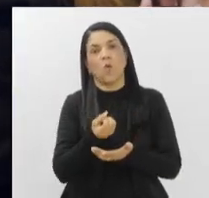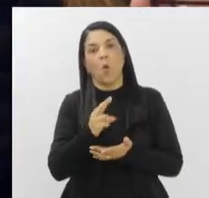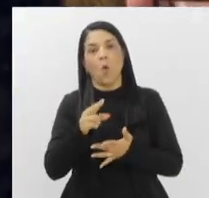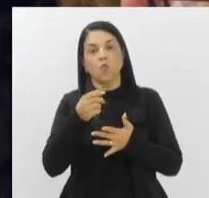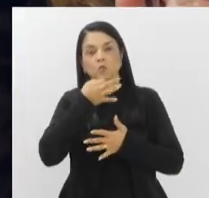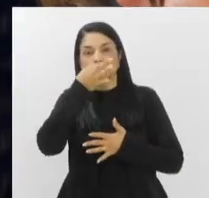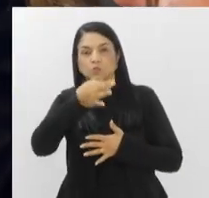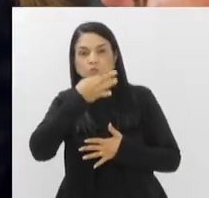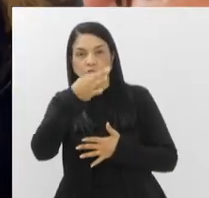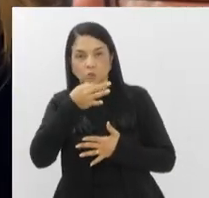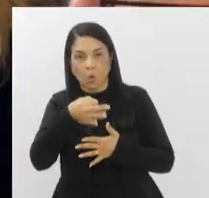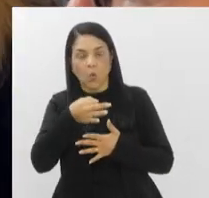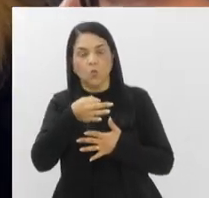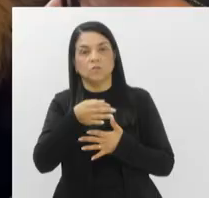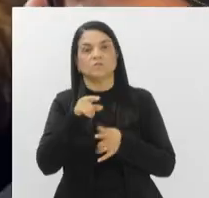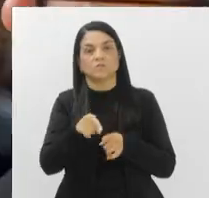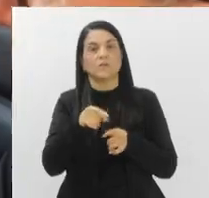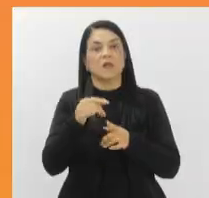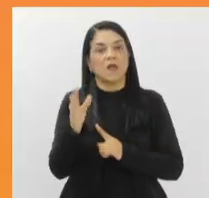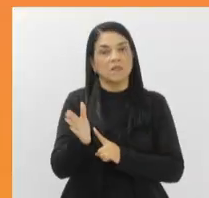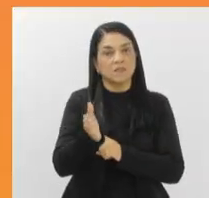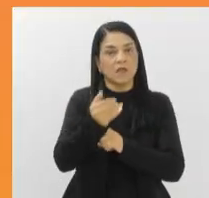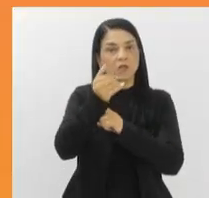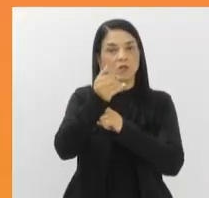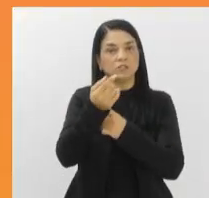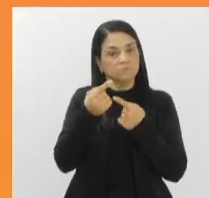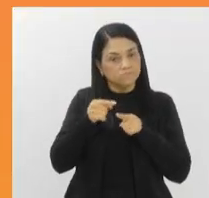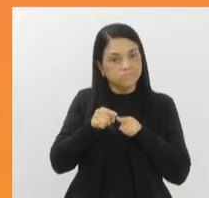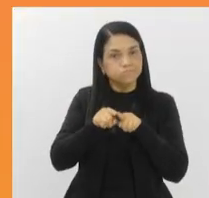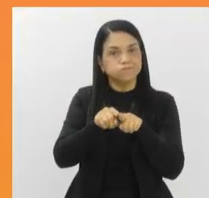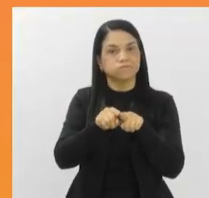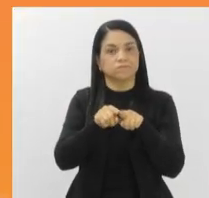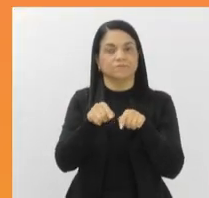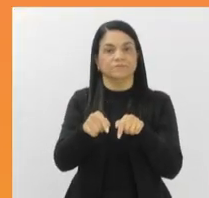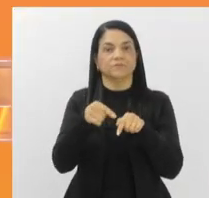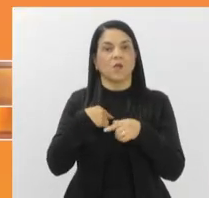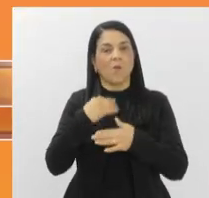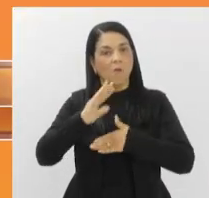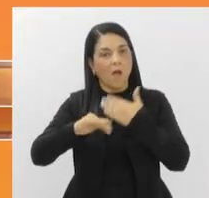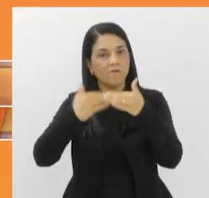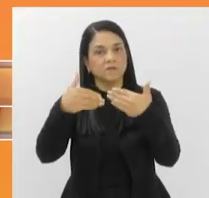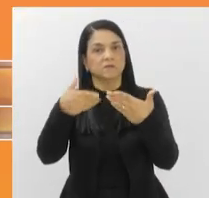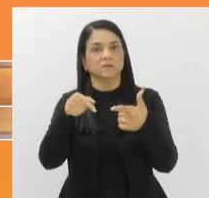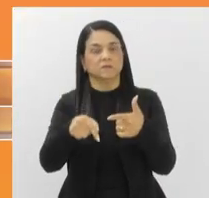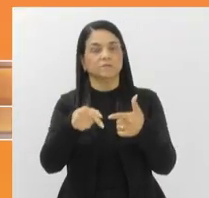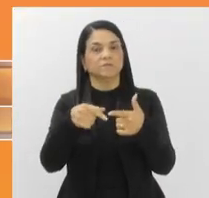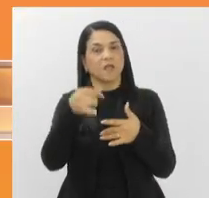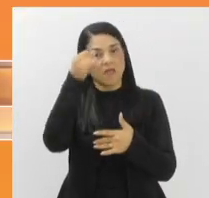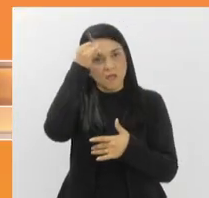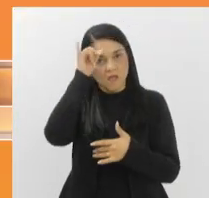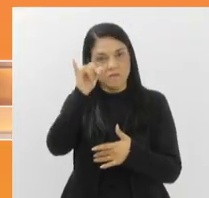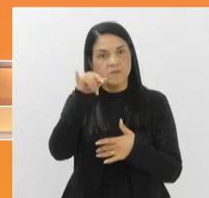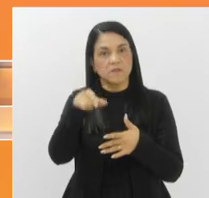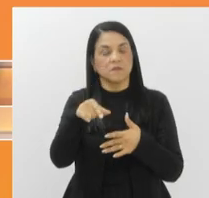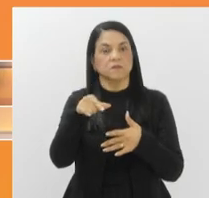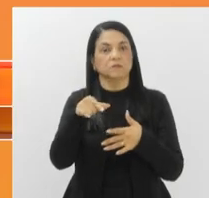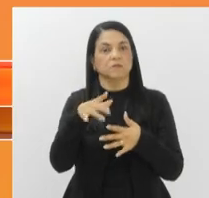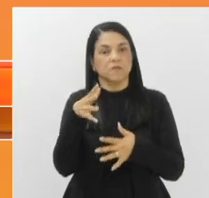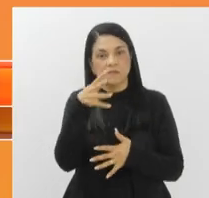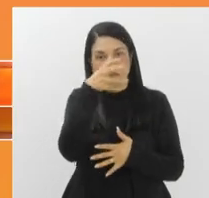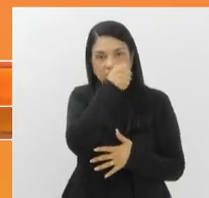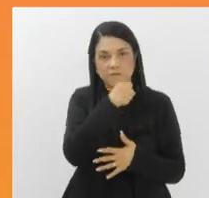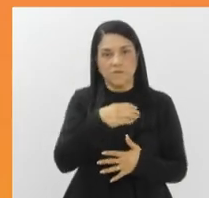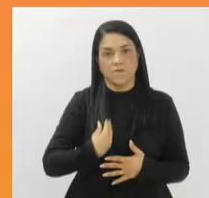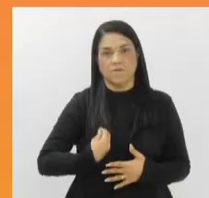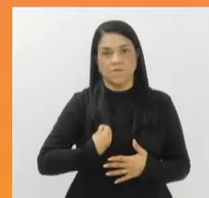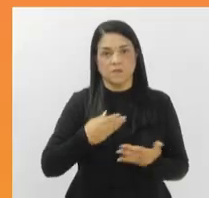A deputada vê a tecnologia como uma aliada. Isso foi um grande avanço, é mais uma ação preventiva na salvaguarda da vida